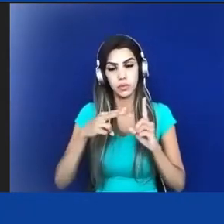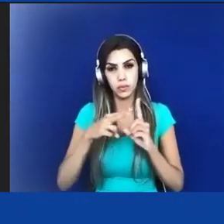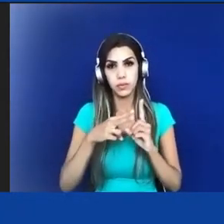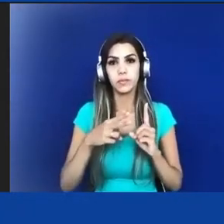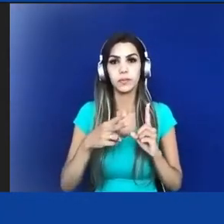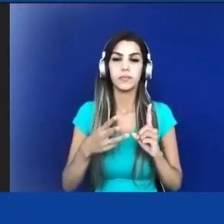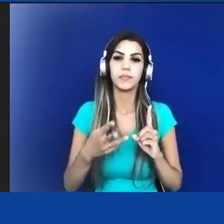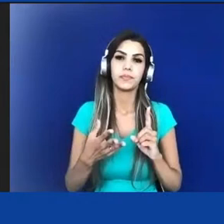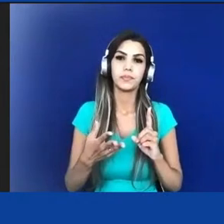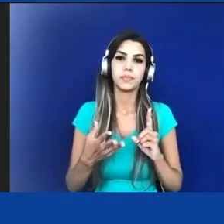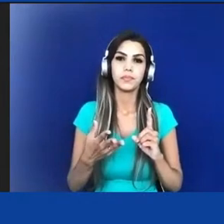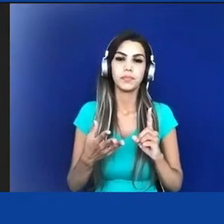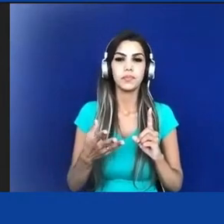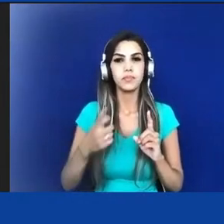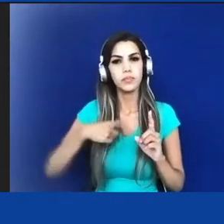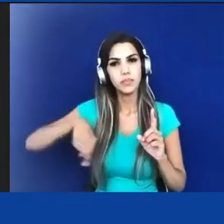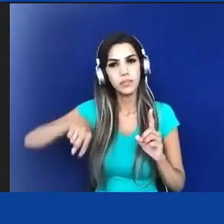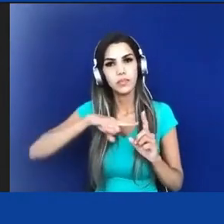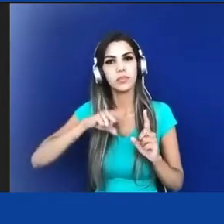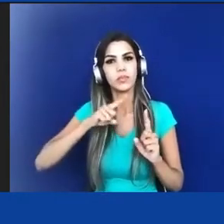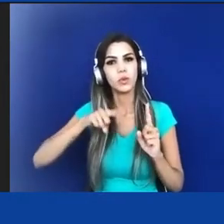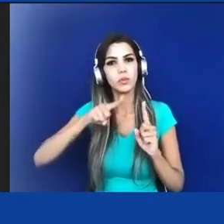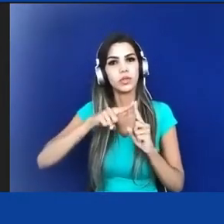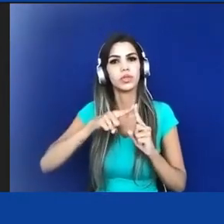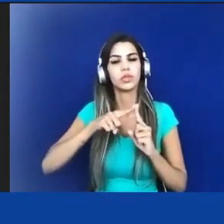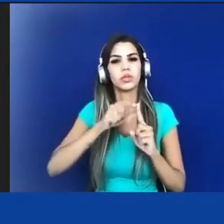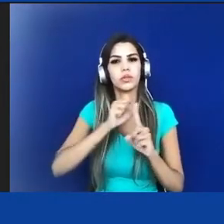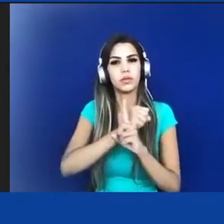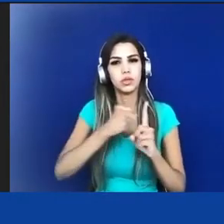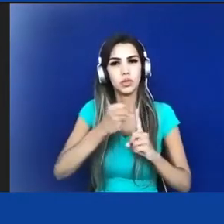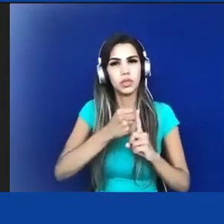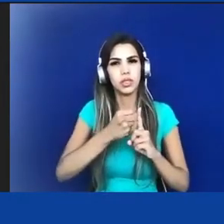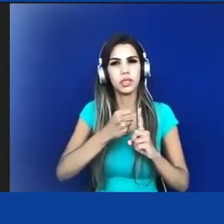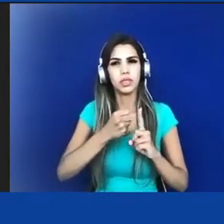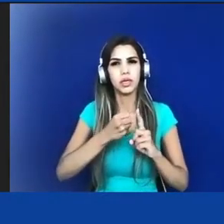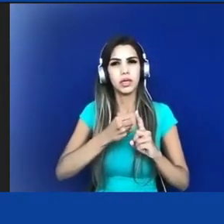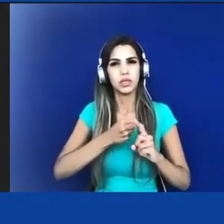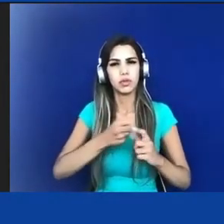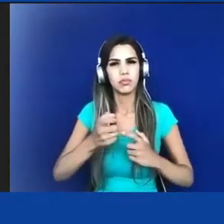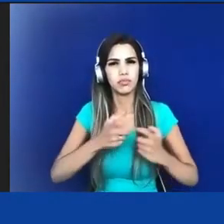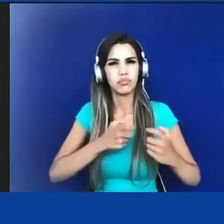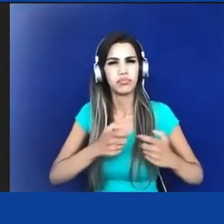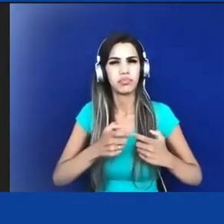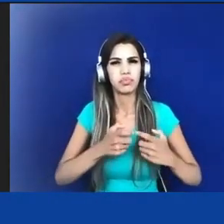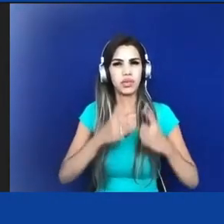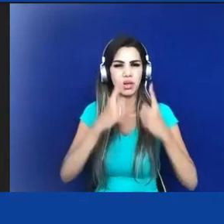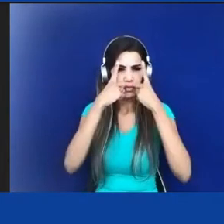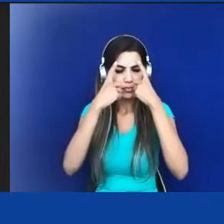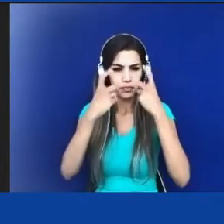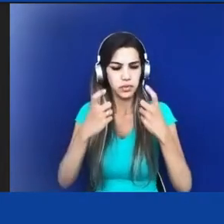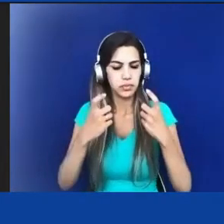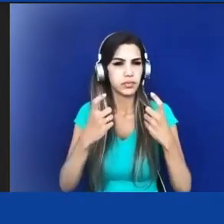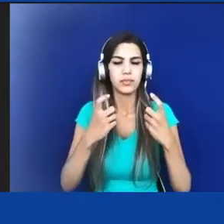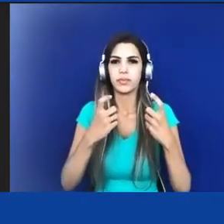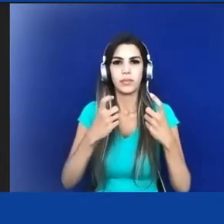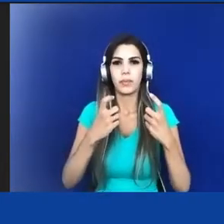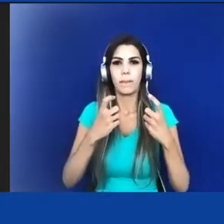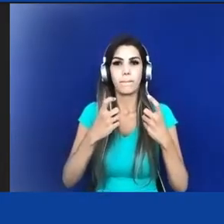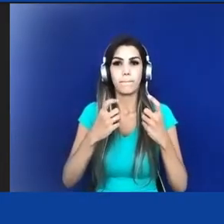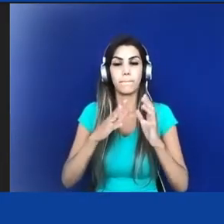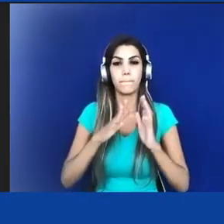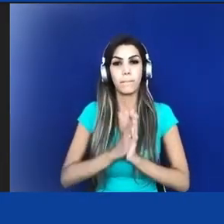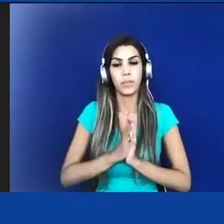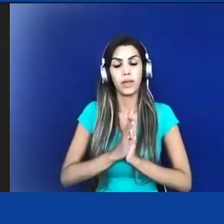o nosso objetivo, de sociedade, não pode ser esse o nosso... E aqui vocês vão me chamar talvez de saudosista, mas